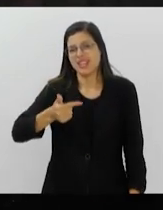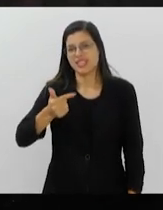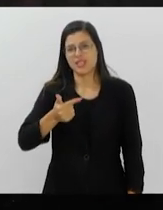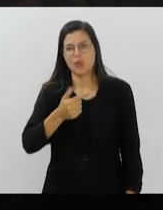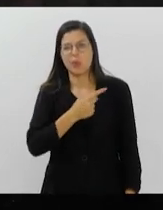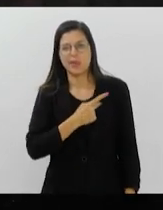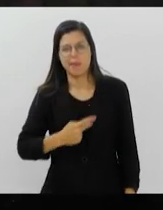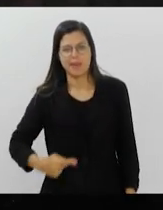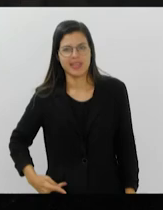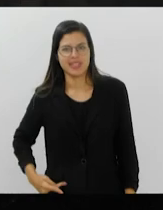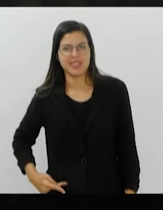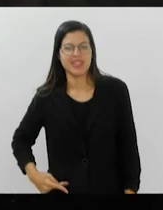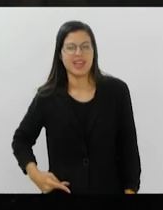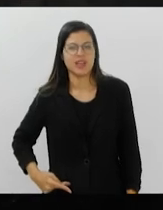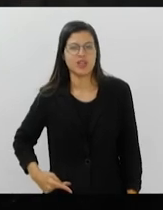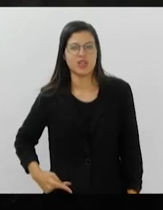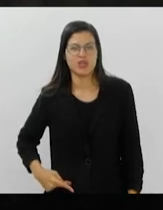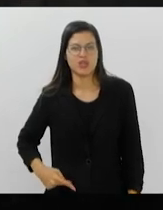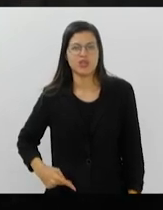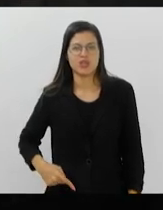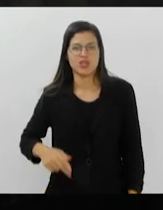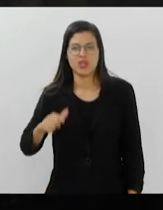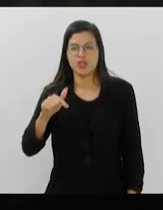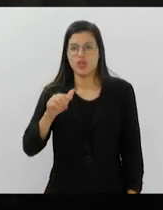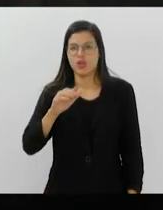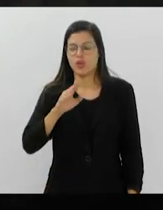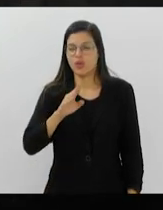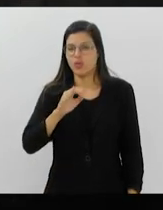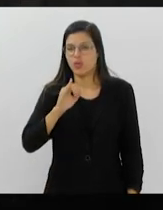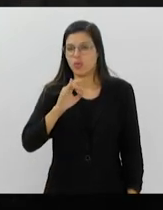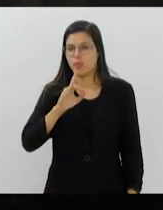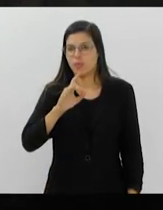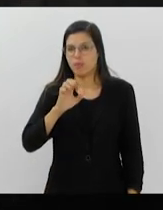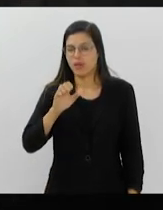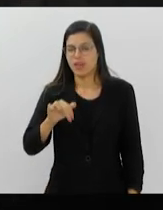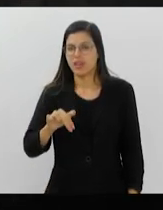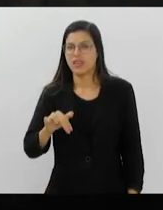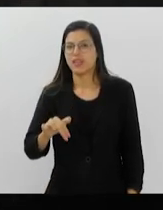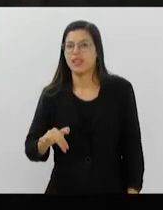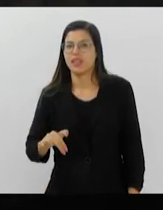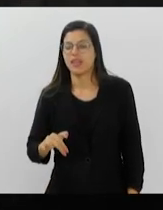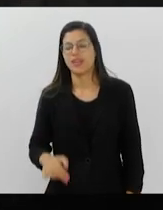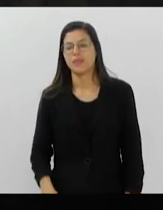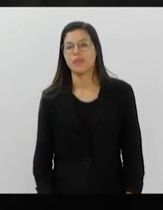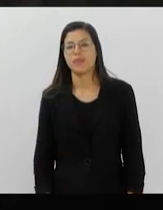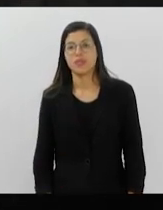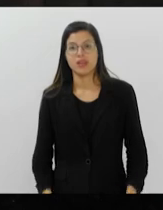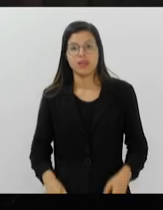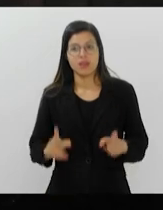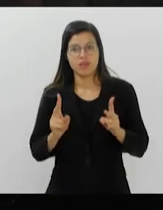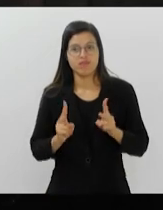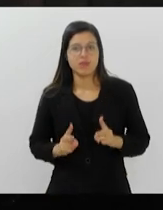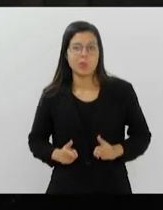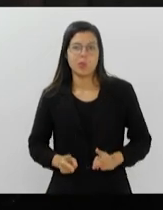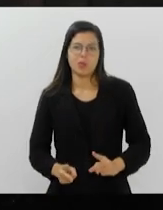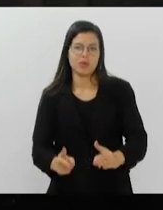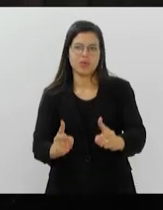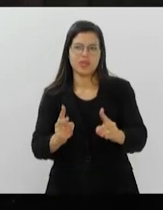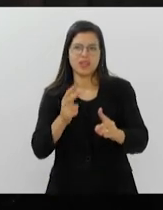Então, ela não era, na verdade, renovação na ótica do eleitor. Ela era continuidade.